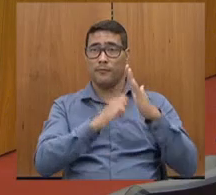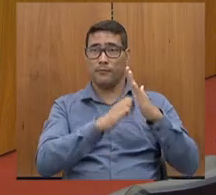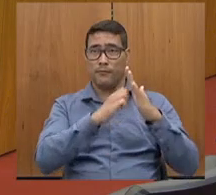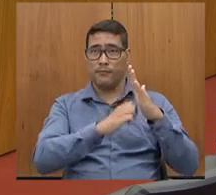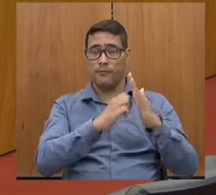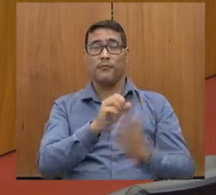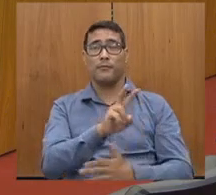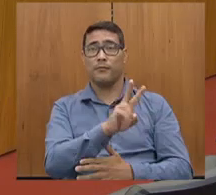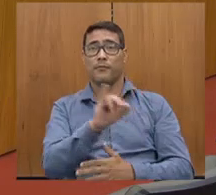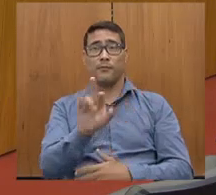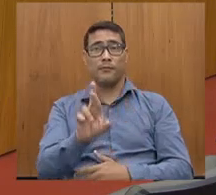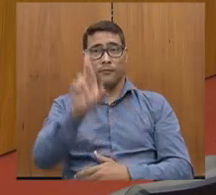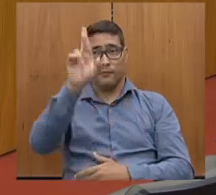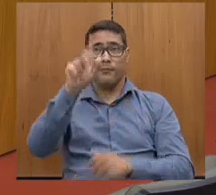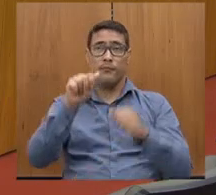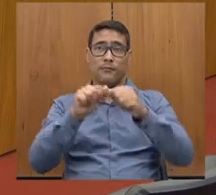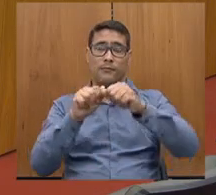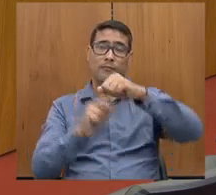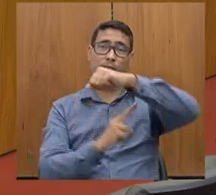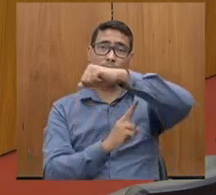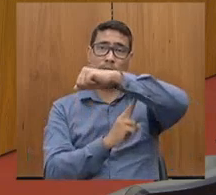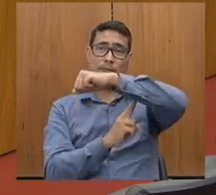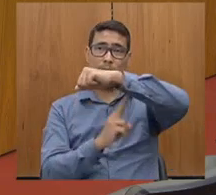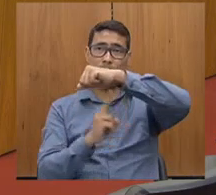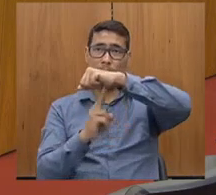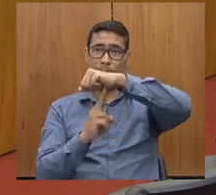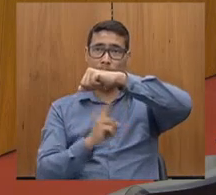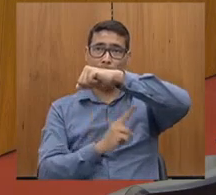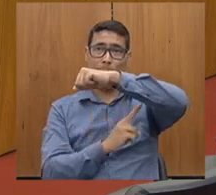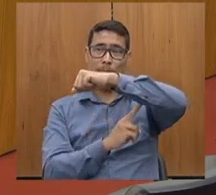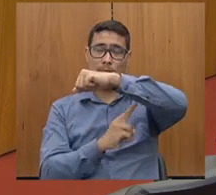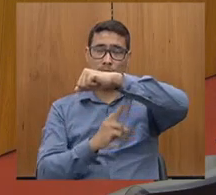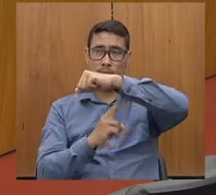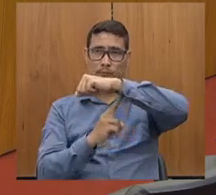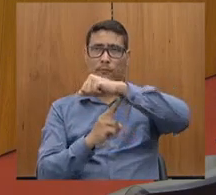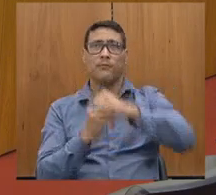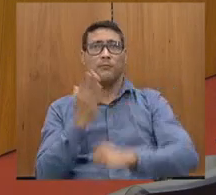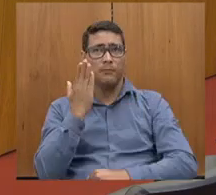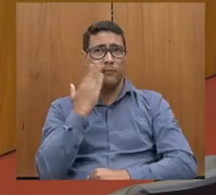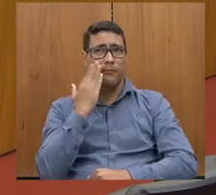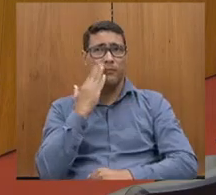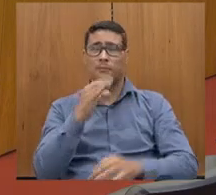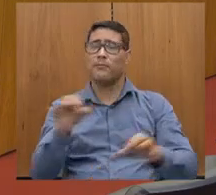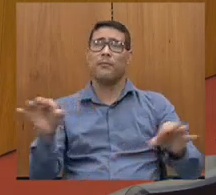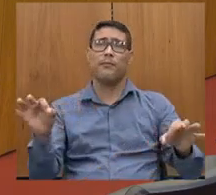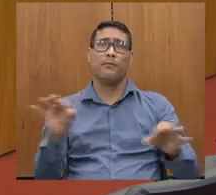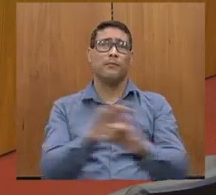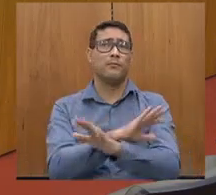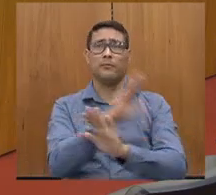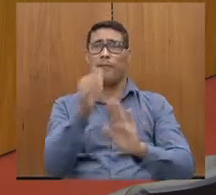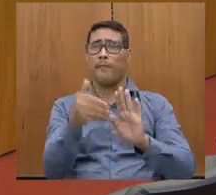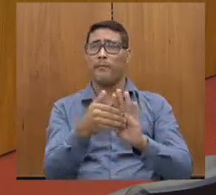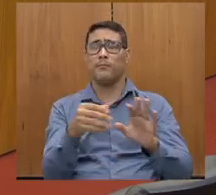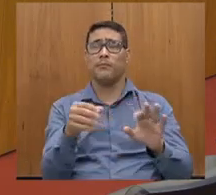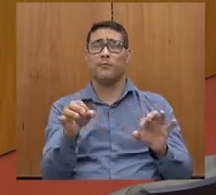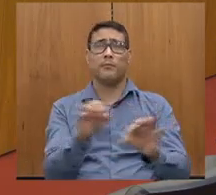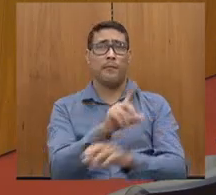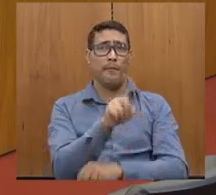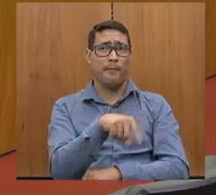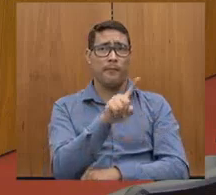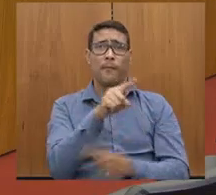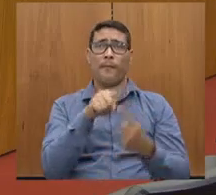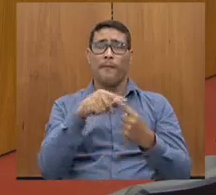agora, já podemos falar de Fábio, sabe, Rodrigo? Sabe que não dá para resolver tudo, mas a sinalização lá está muito ruim.